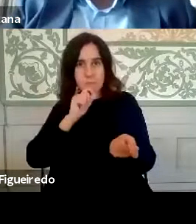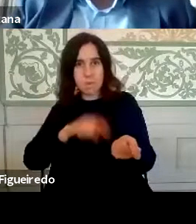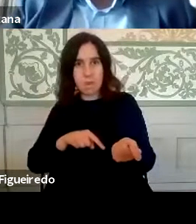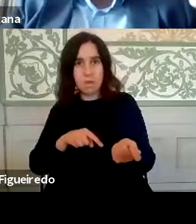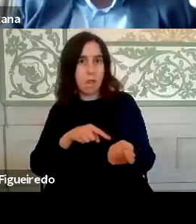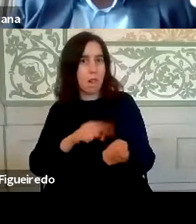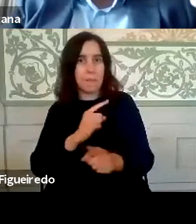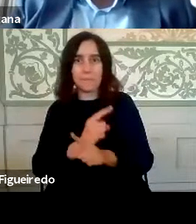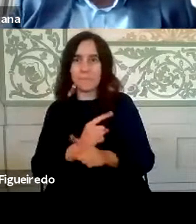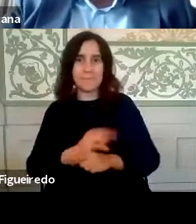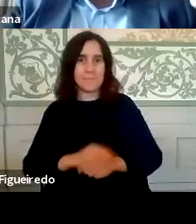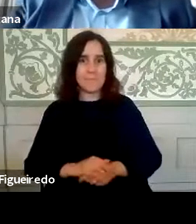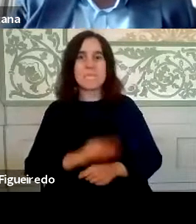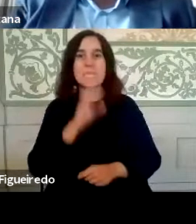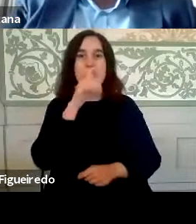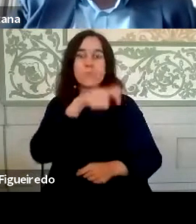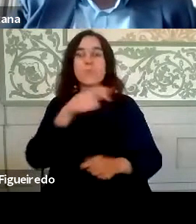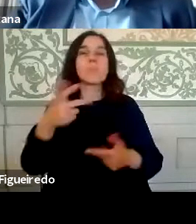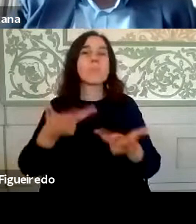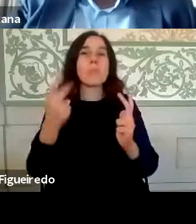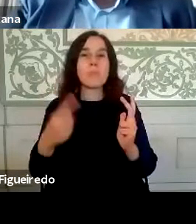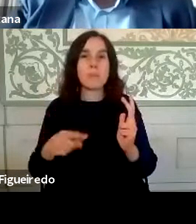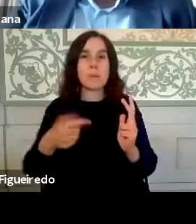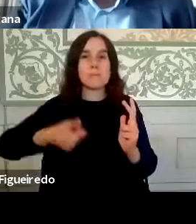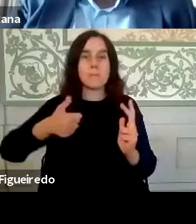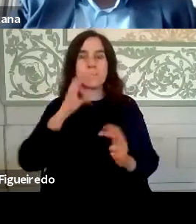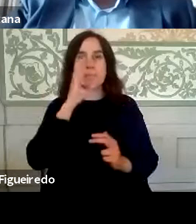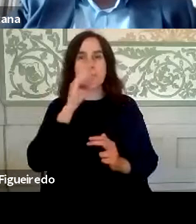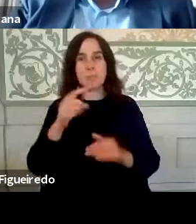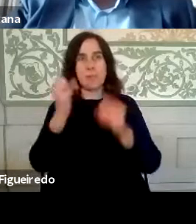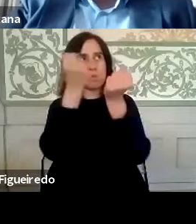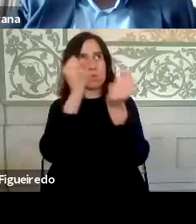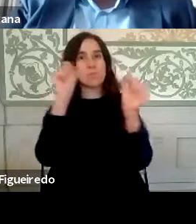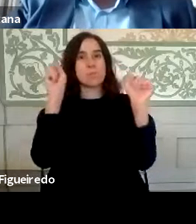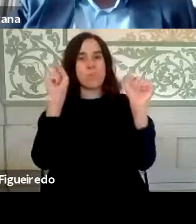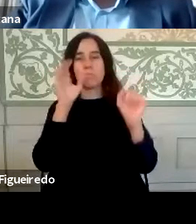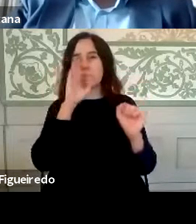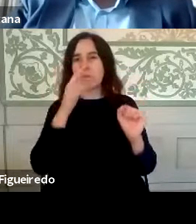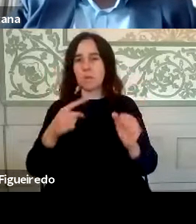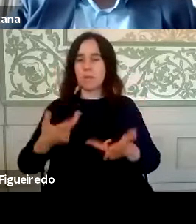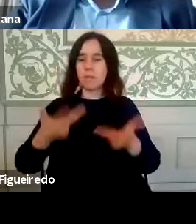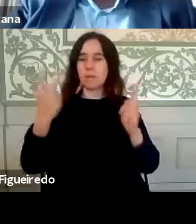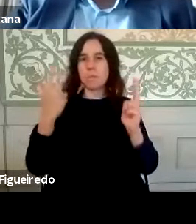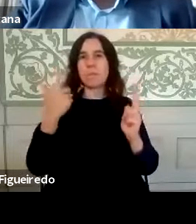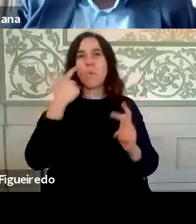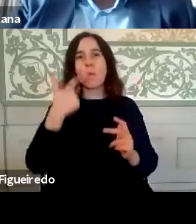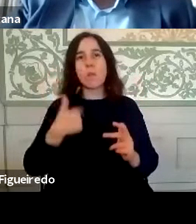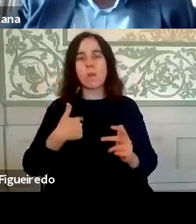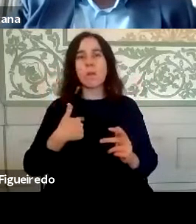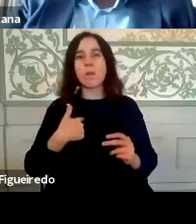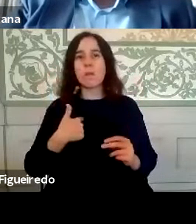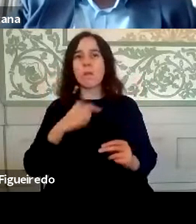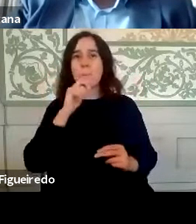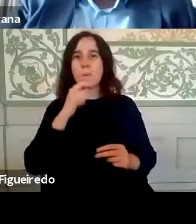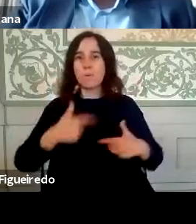sítio, se as pessoas tiverem liberdade, sobretudo, se tiverem autonomia e se tiverem liberdade para poder dar o que têm de